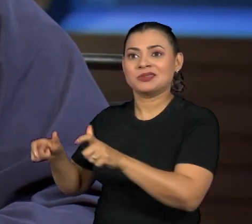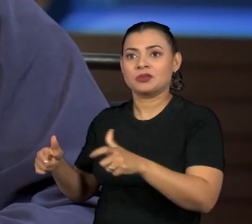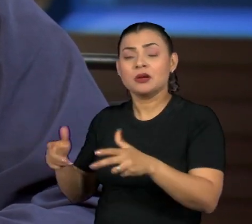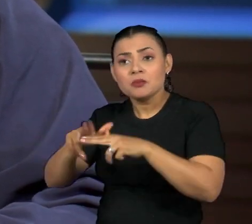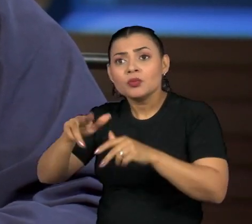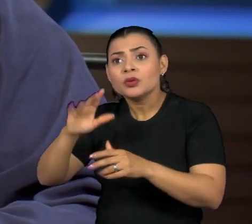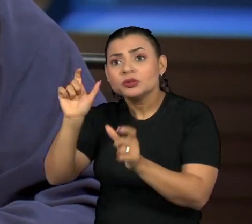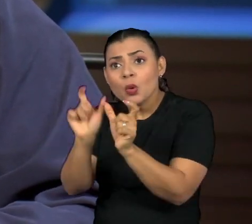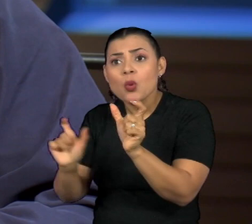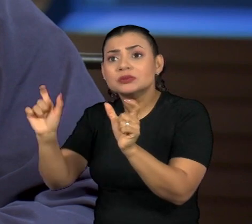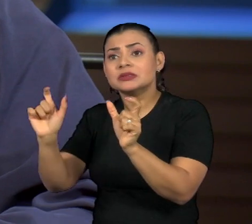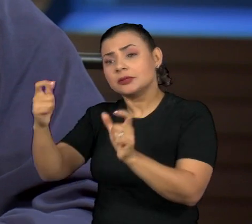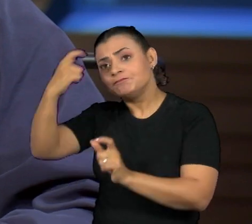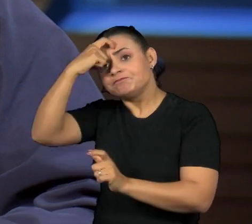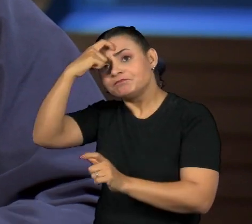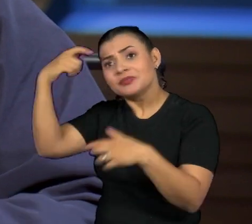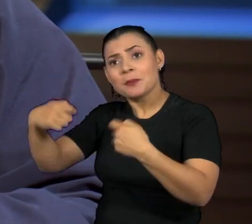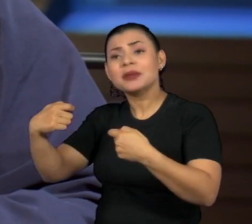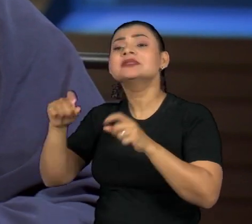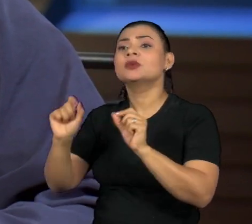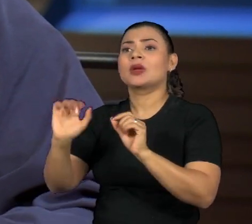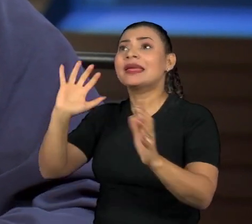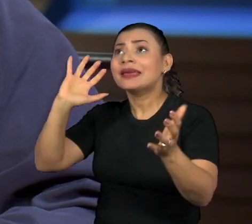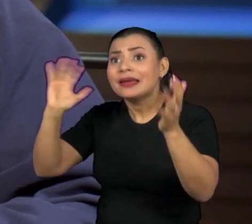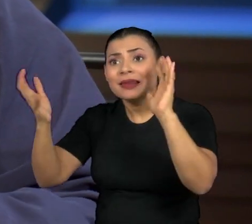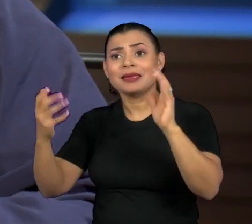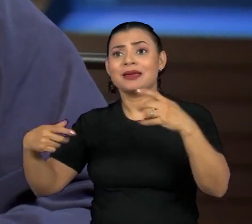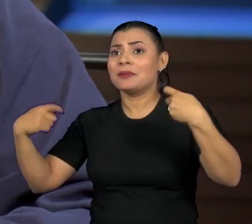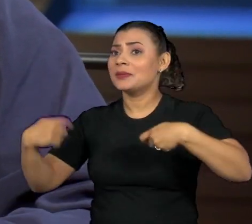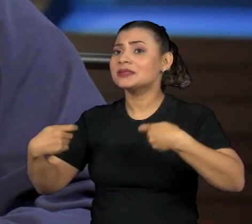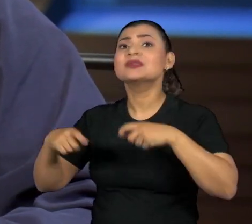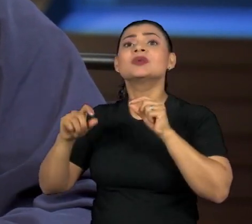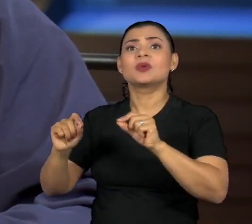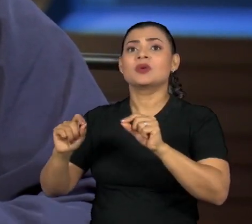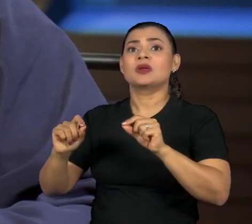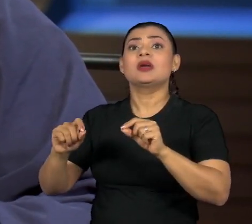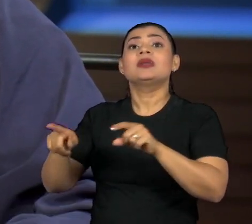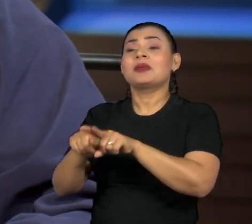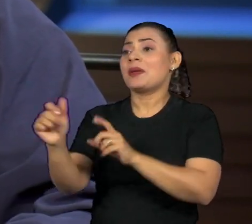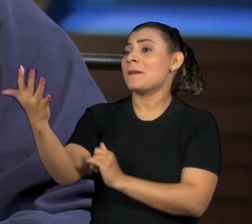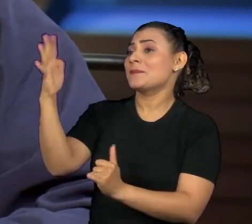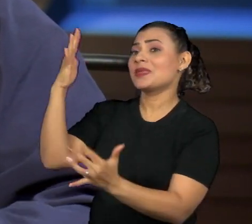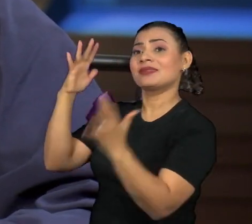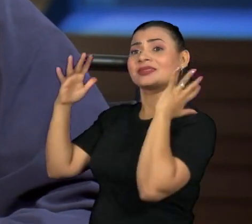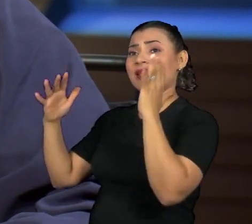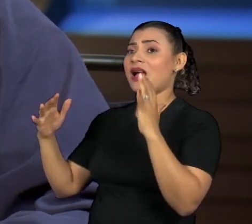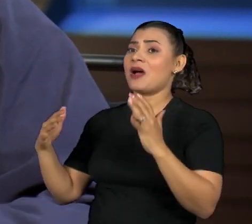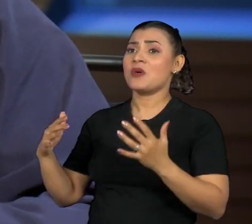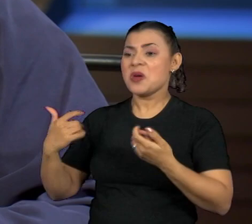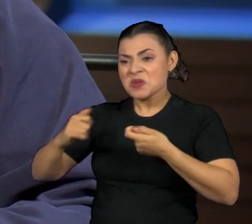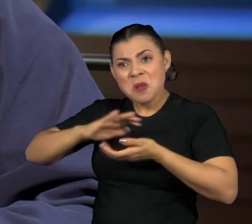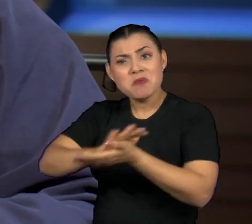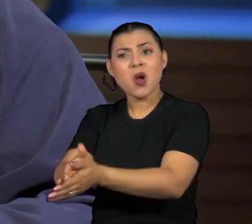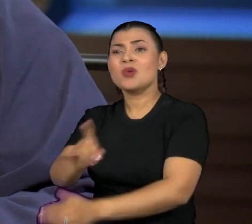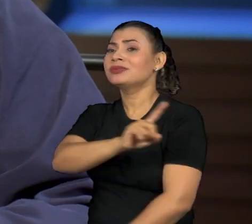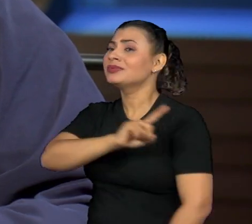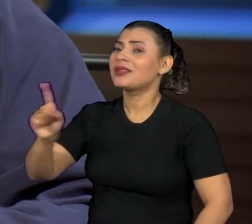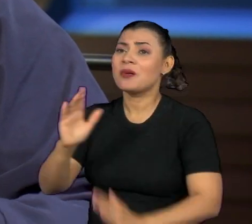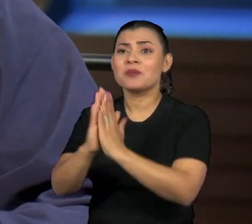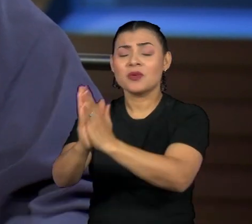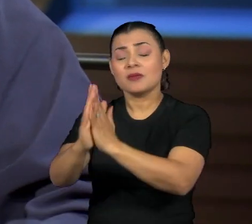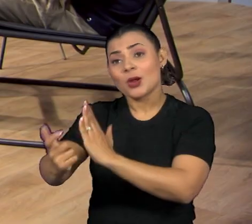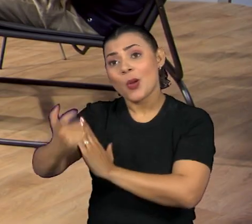conceito da justiça climática, do racismo ambiental, cada vez mais forte. Porque a gente